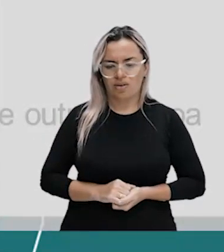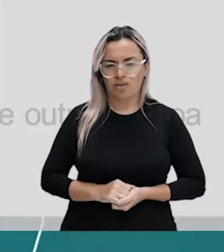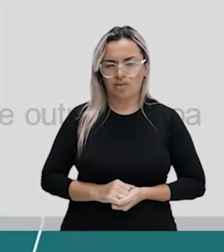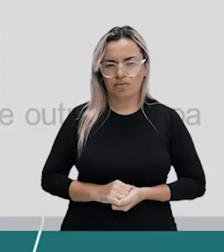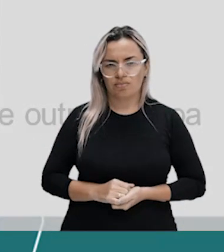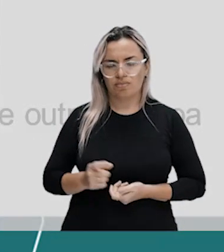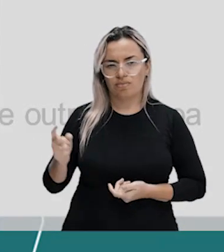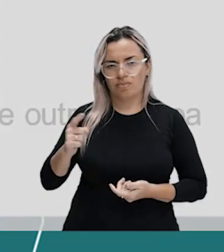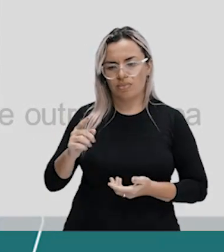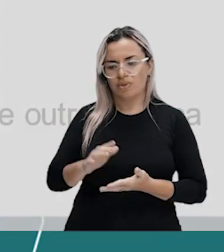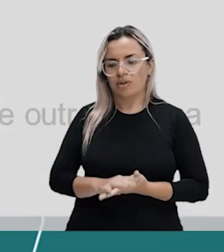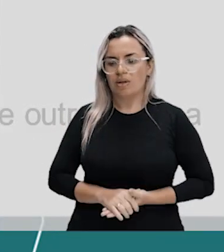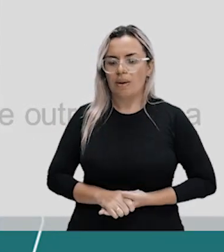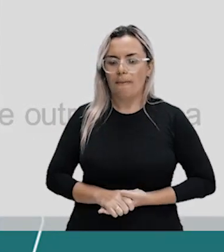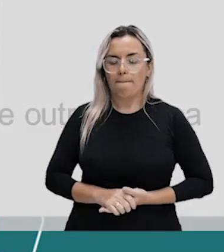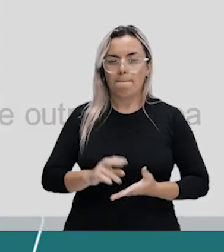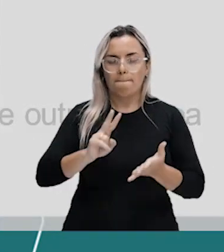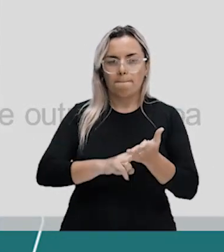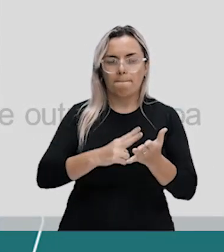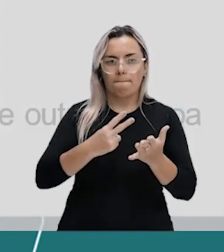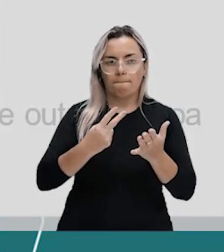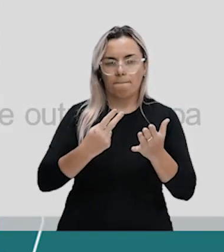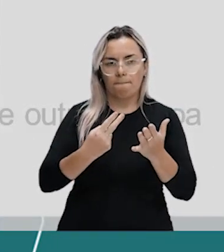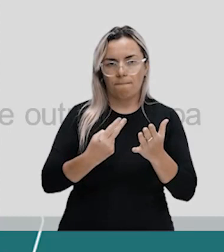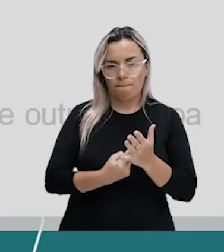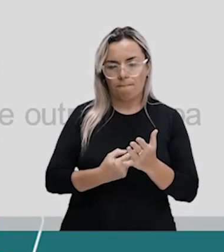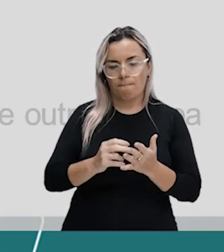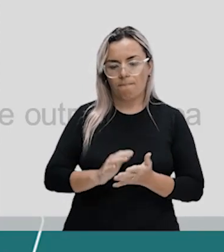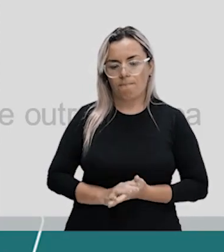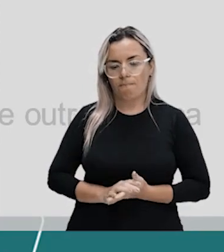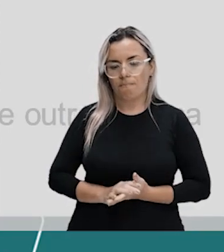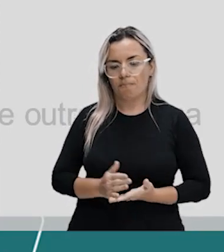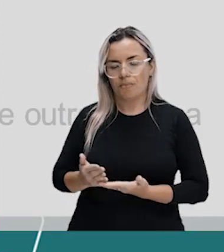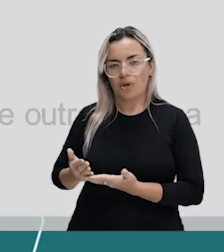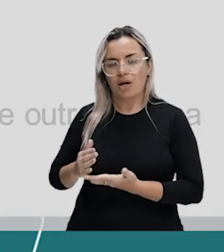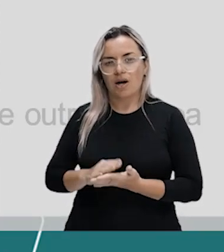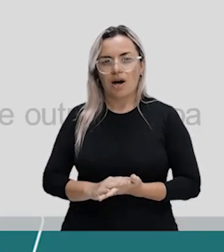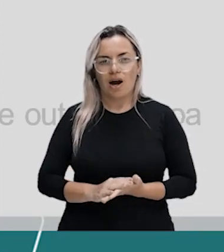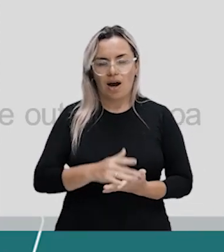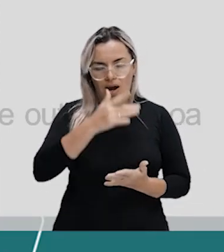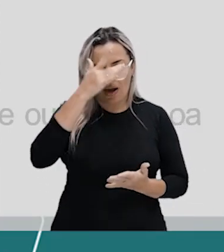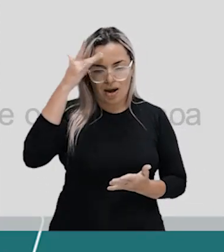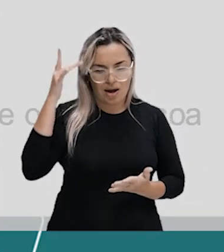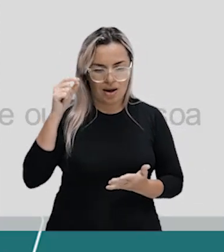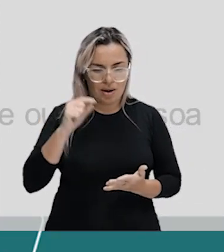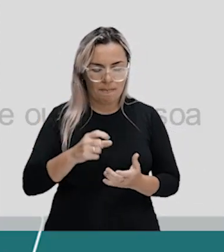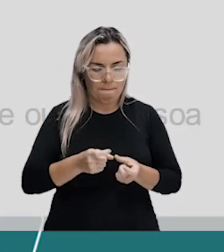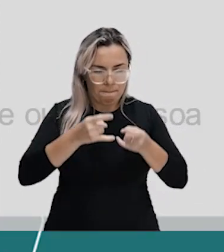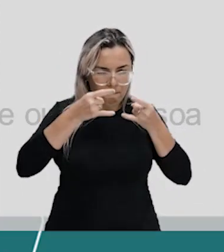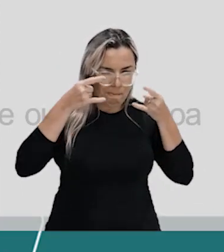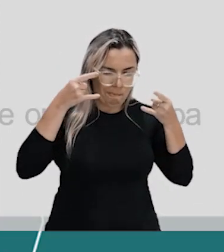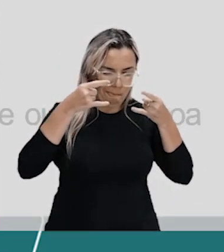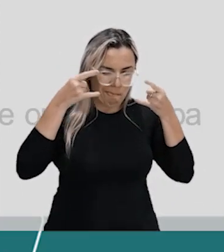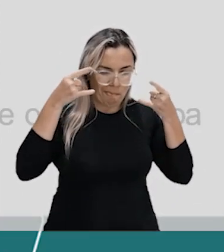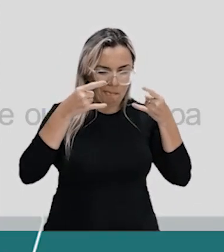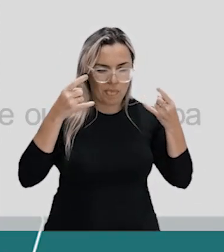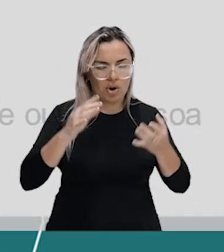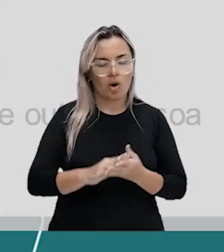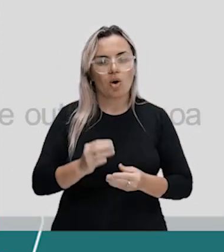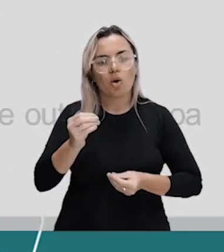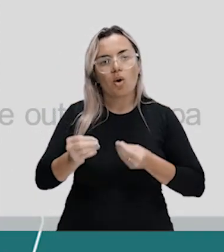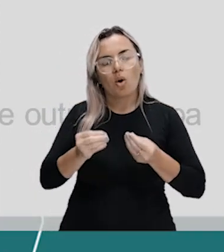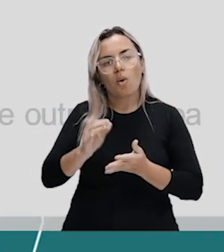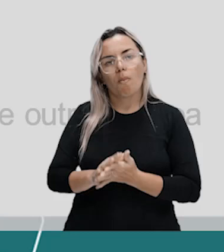dos outros. As cursos de outra pessoa, né? Ah, você vai. Ah, fulano me convidou para ir para o cinema.